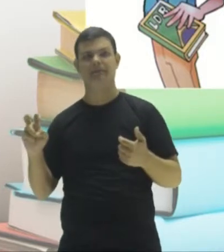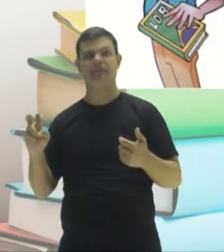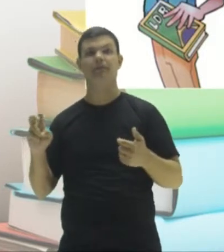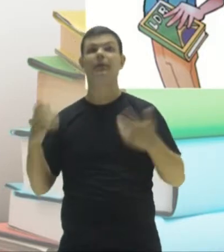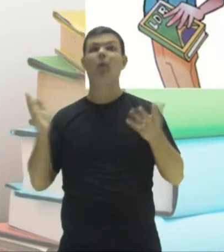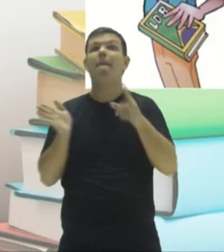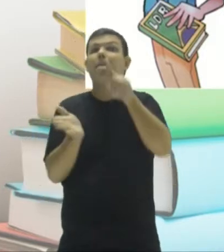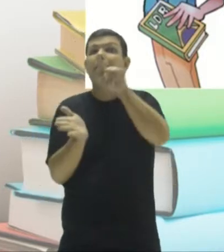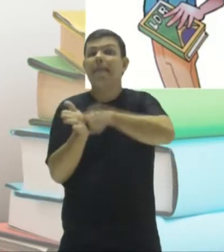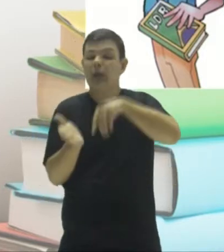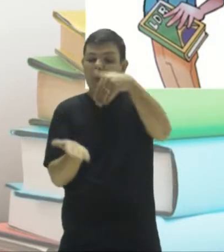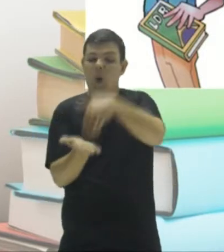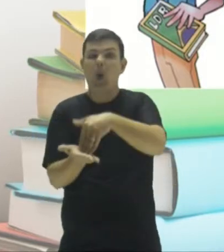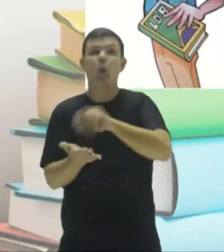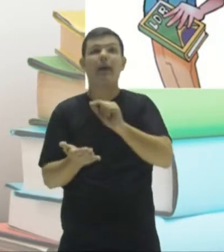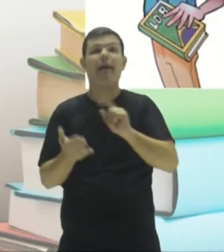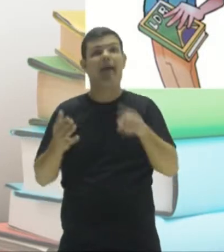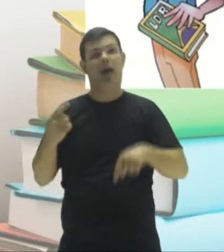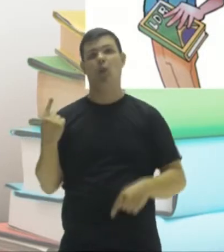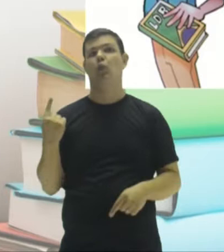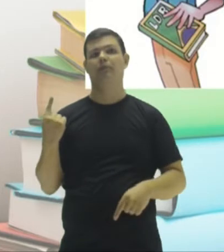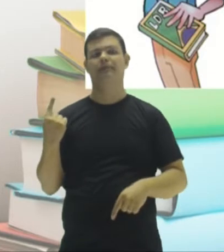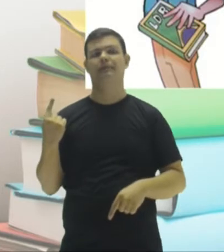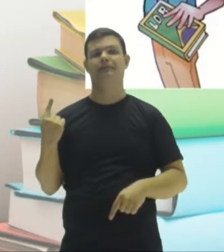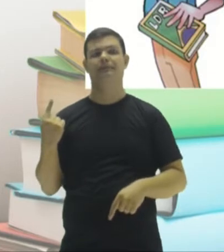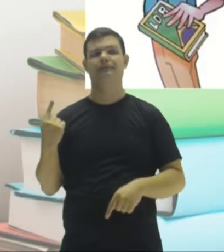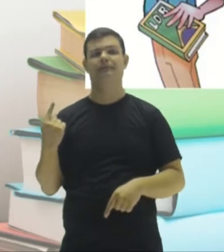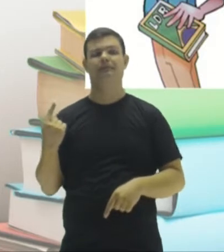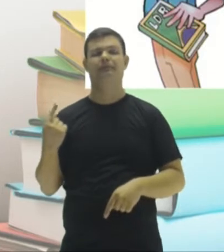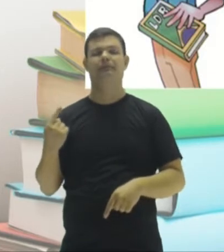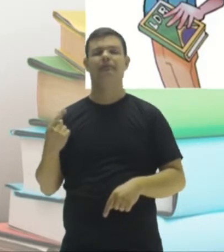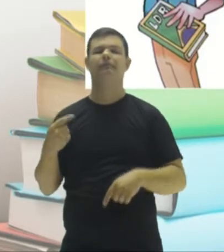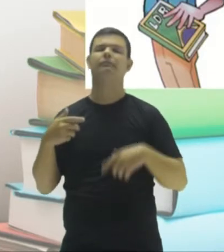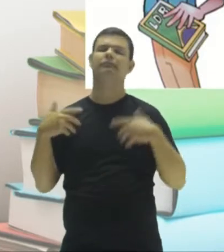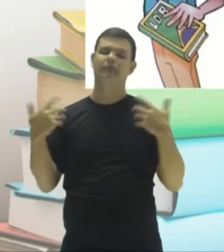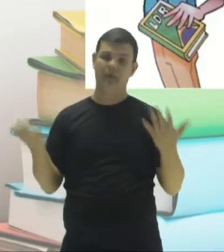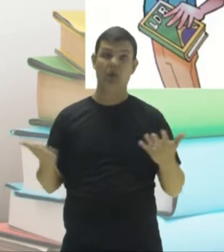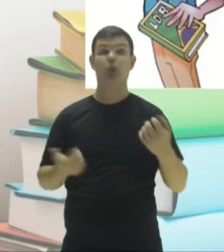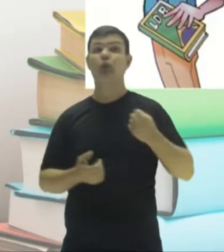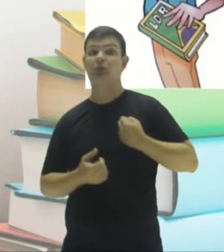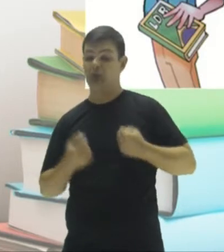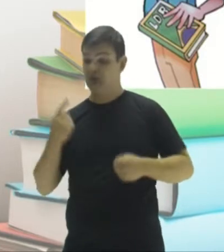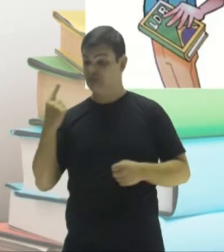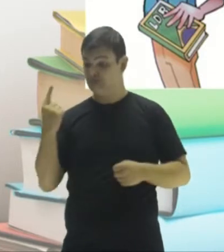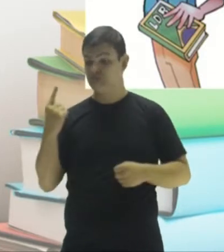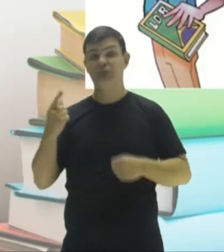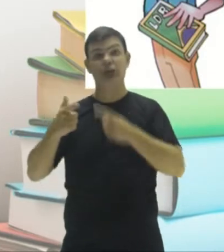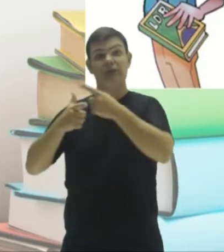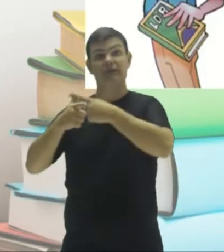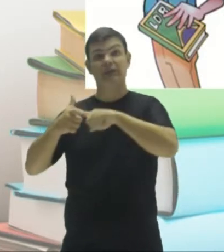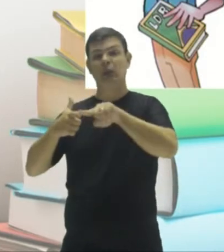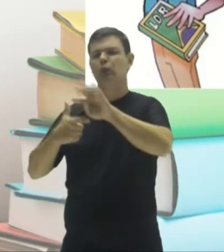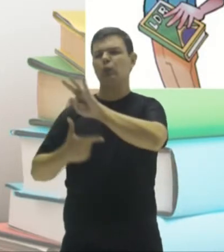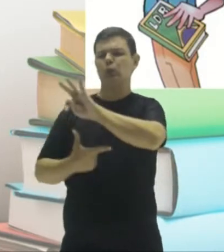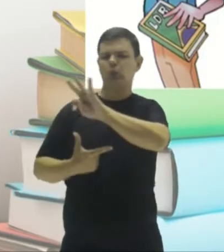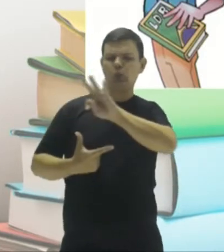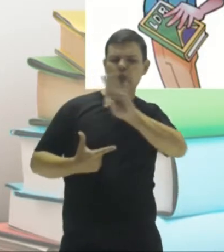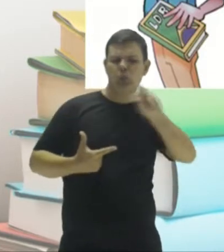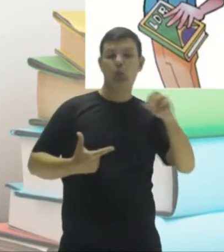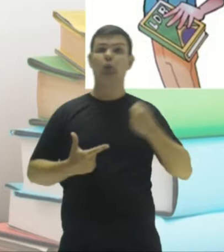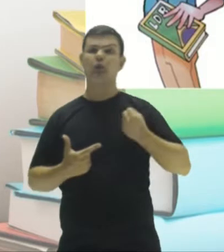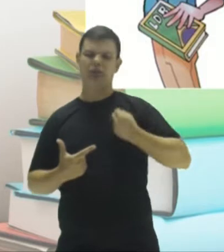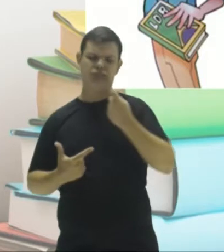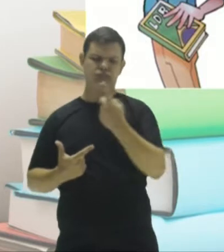menor divisor de quinze é um. Então, pessoal, o número um é divisor de todos os números